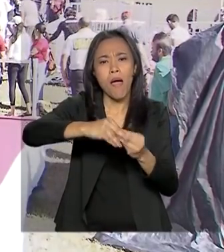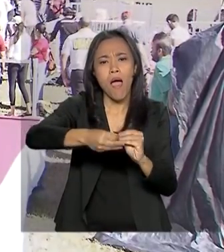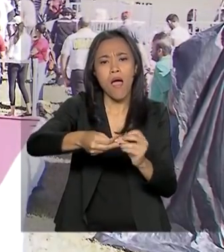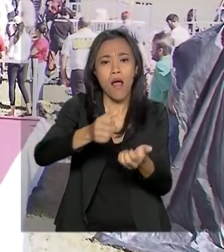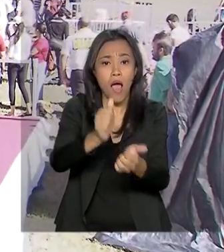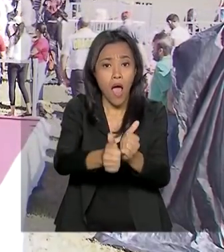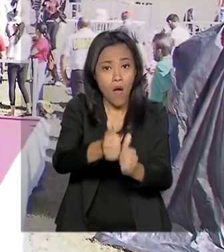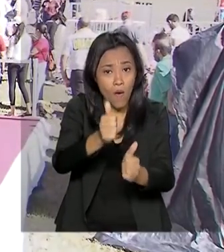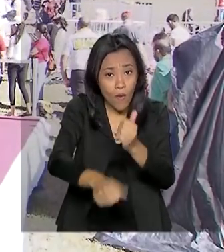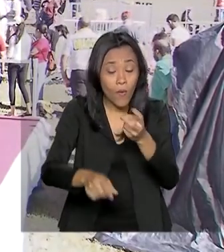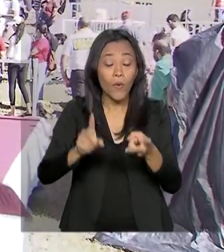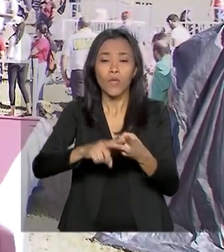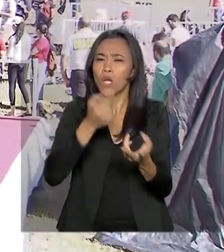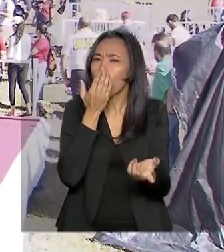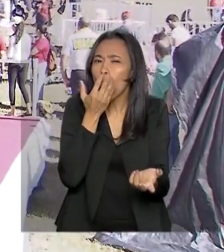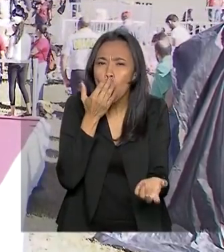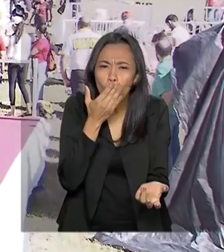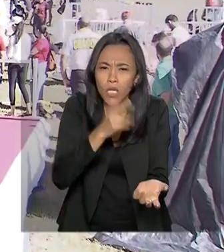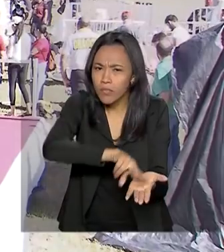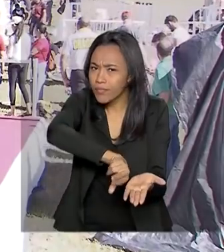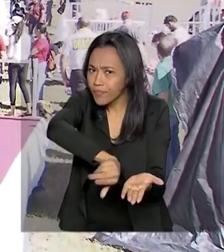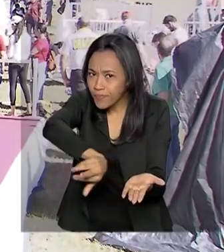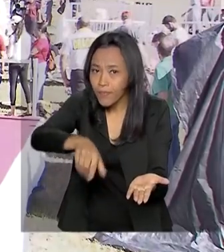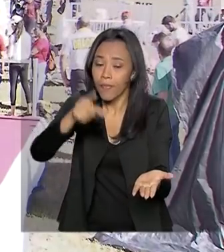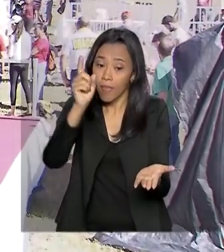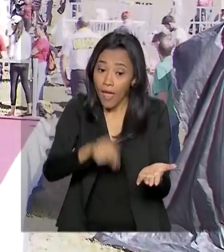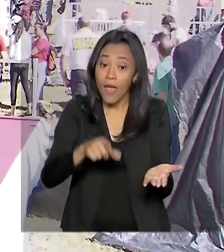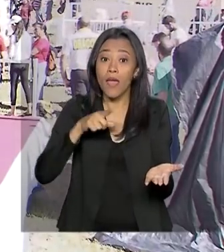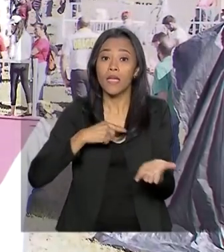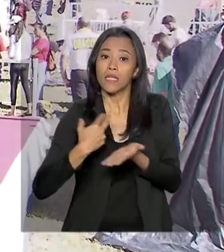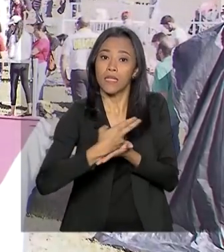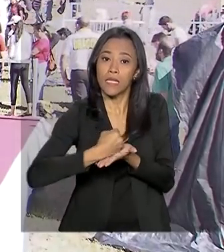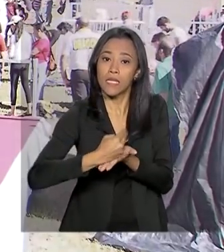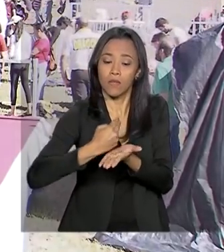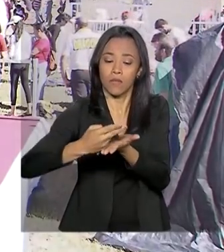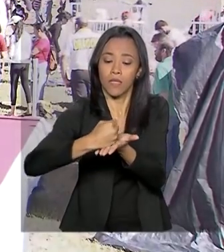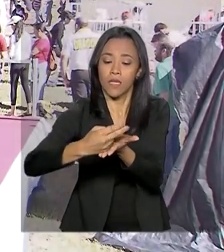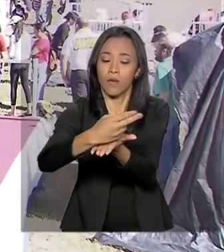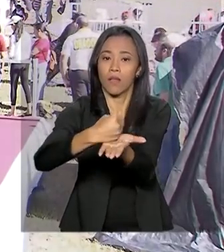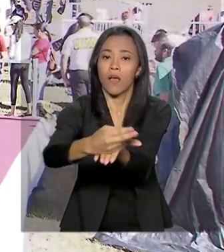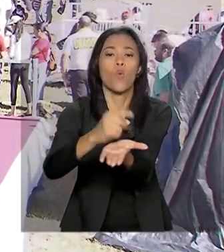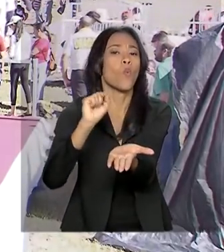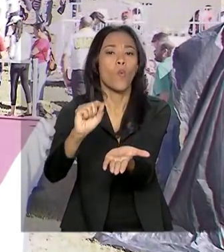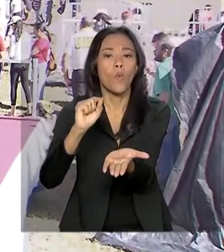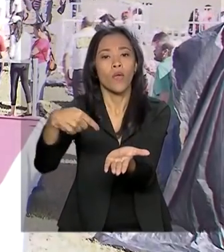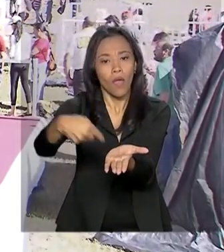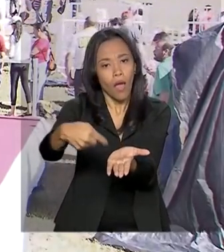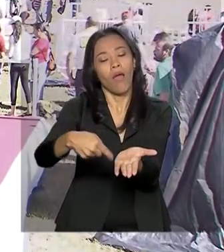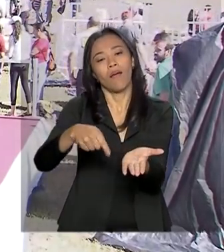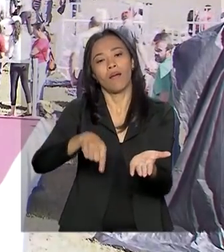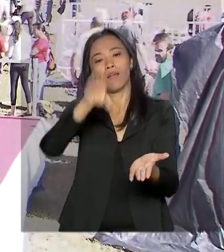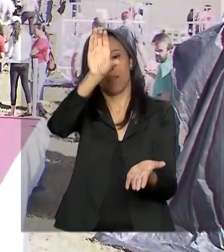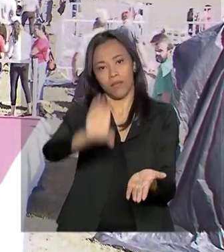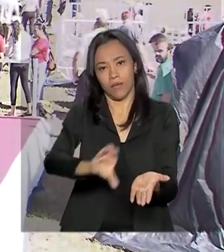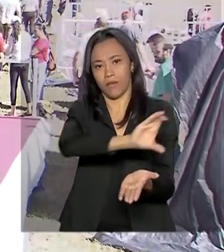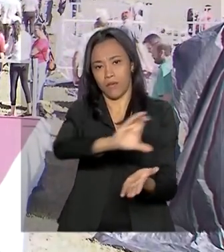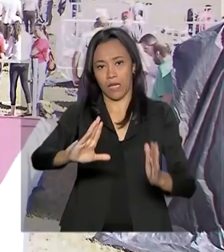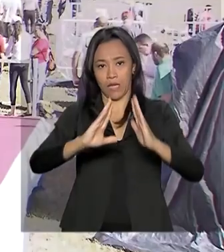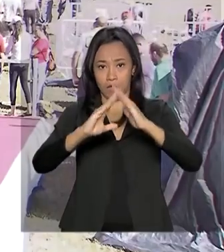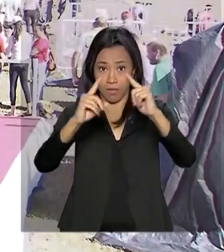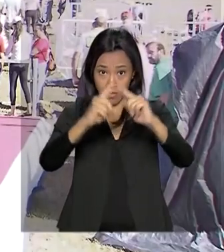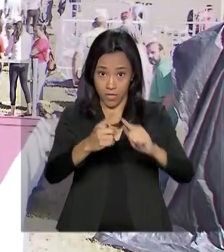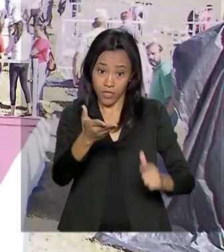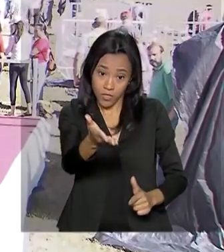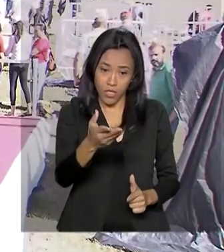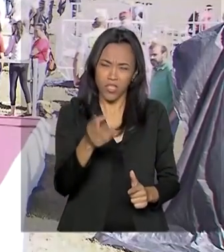E os desenhos são relacionados a símbolos da Igreja Católica. Essa celebração aqui na esplanada dos ministérios, ela